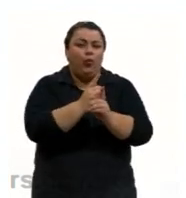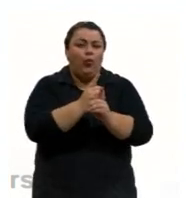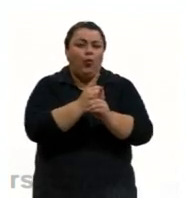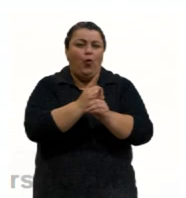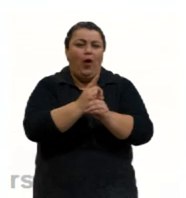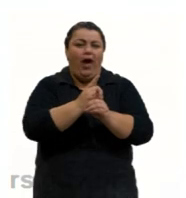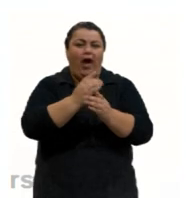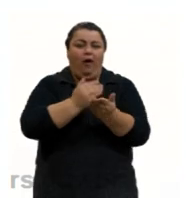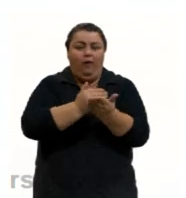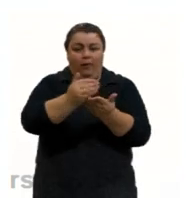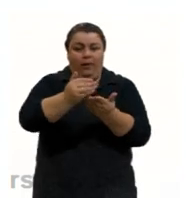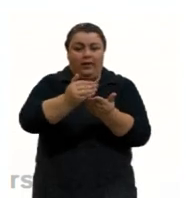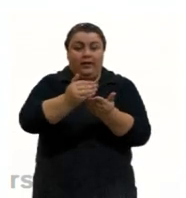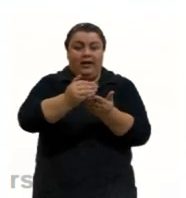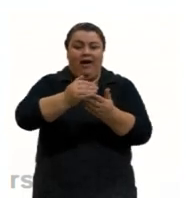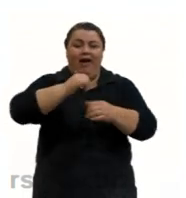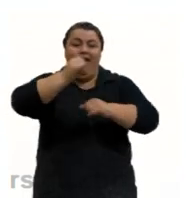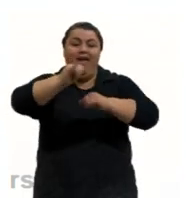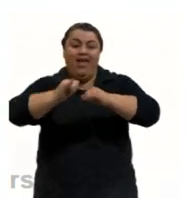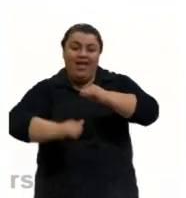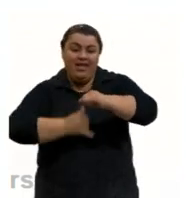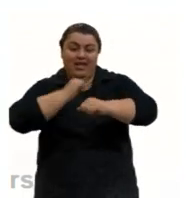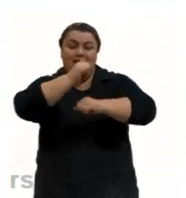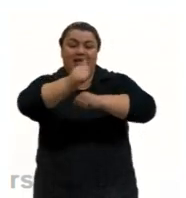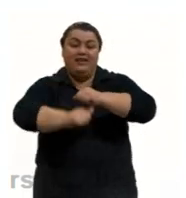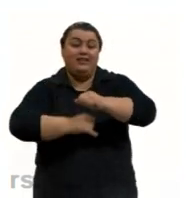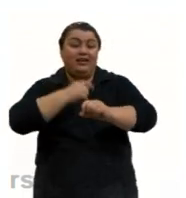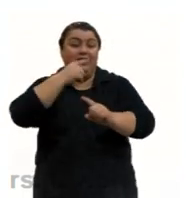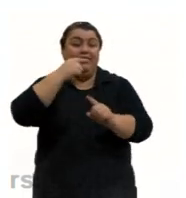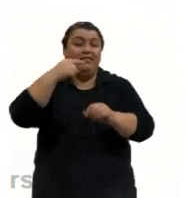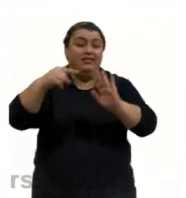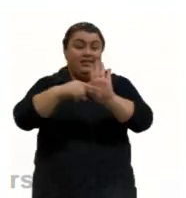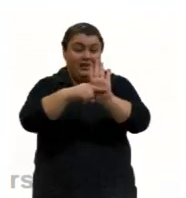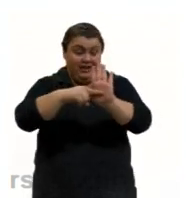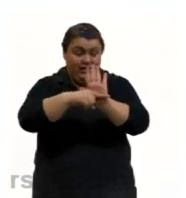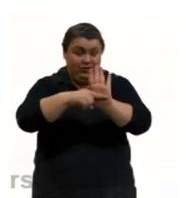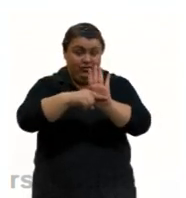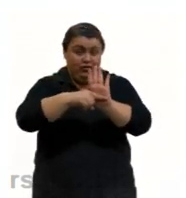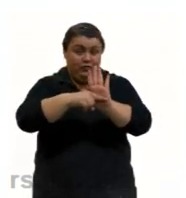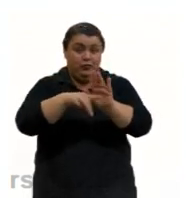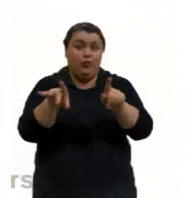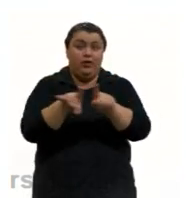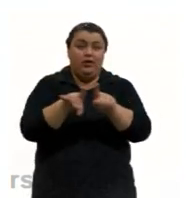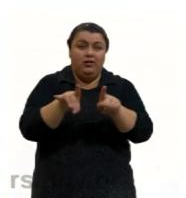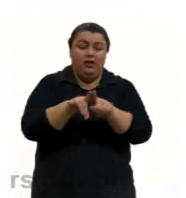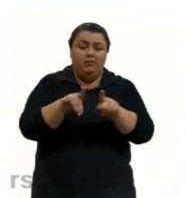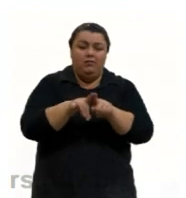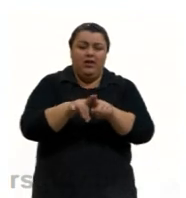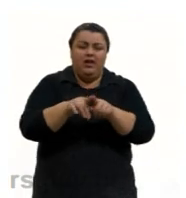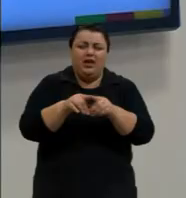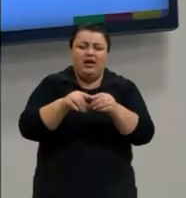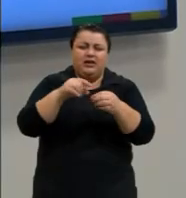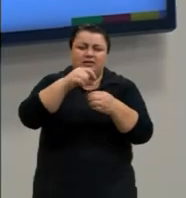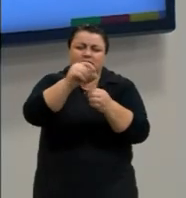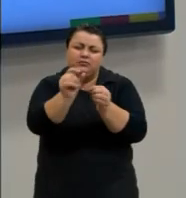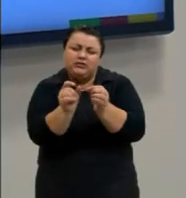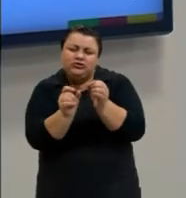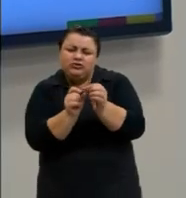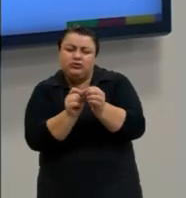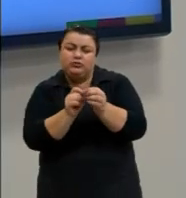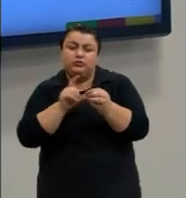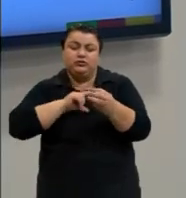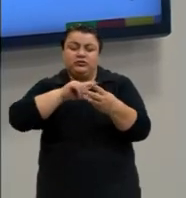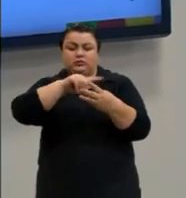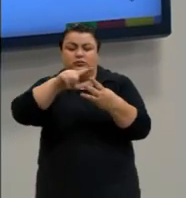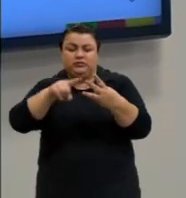negativa, né, que é o elétron. Então, ele começou a descobrir as partículas subatômicas, que atualmente nós temos três, né, os prótons, os